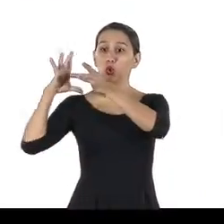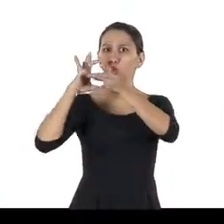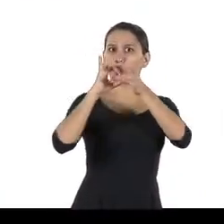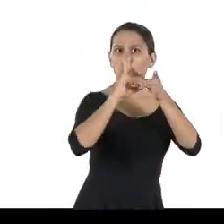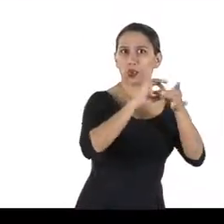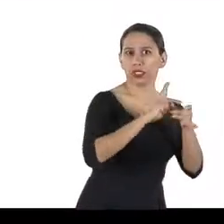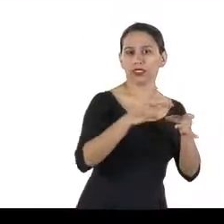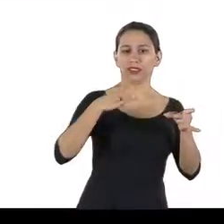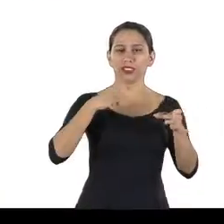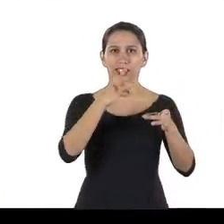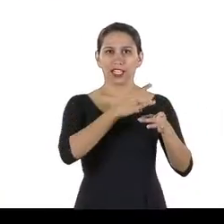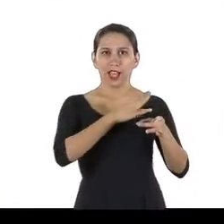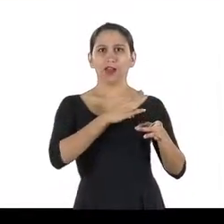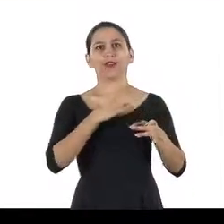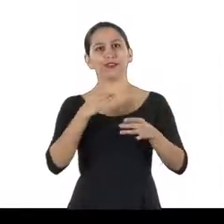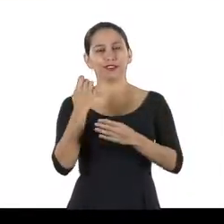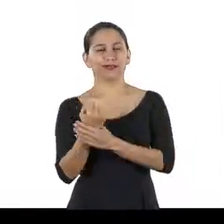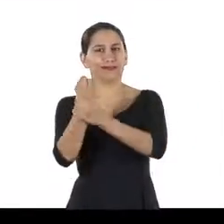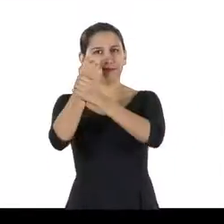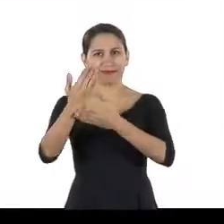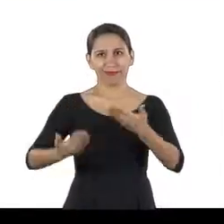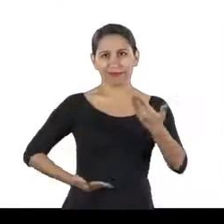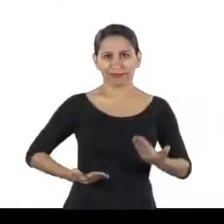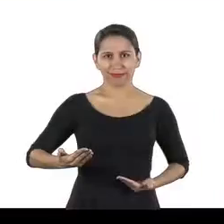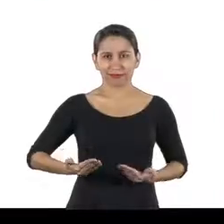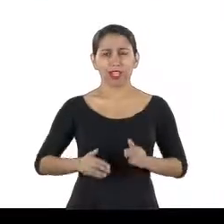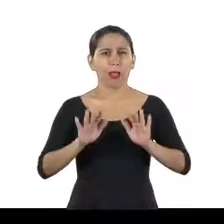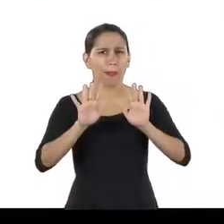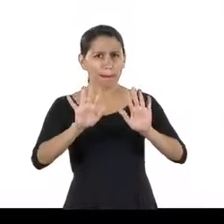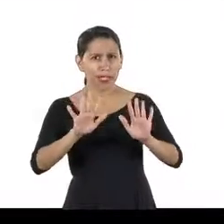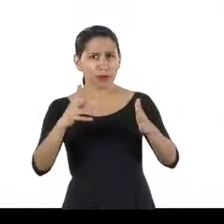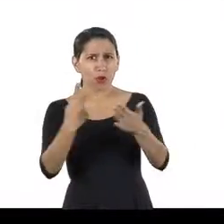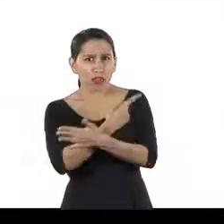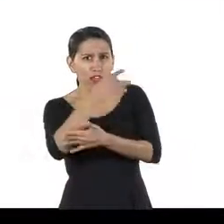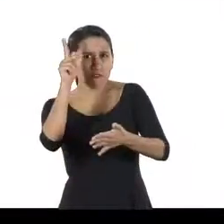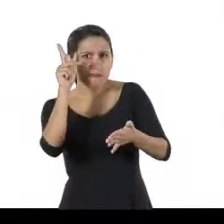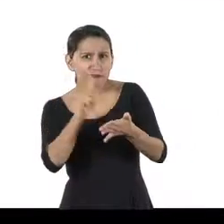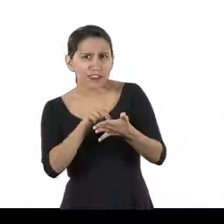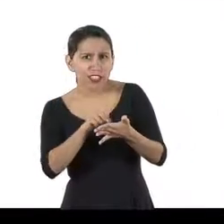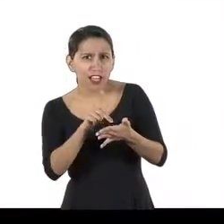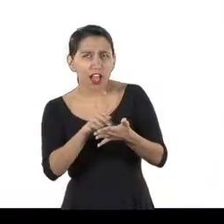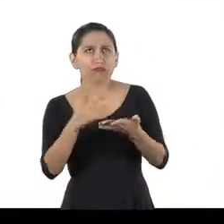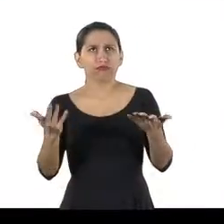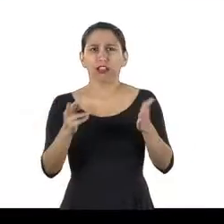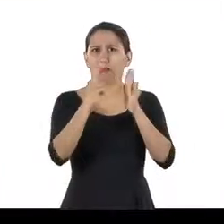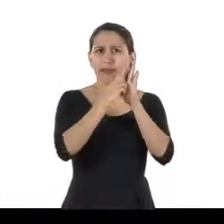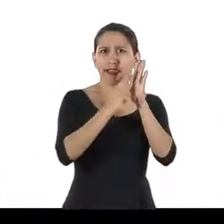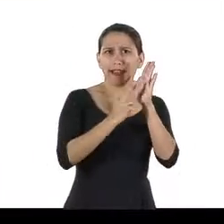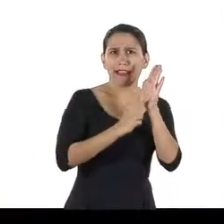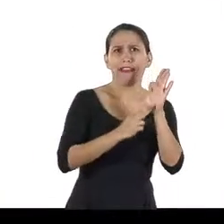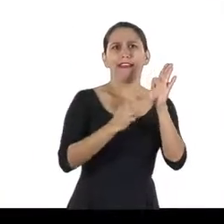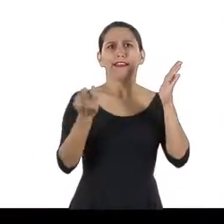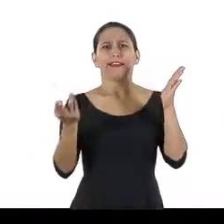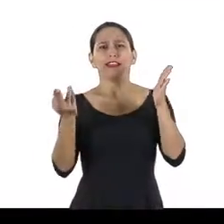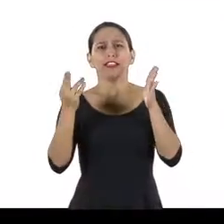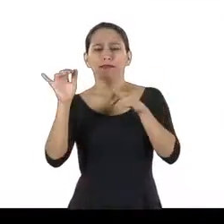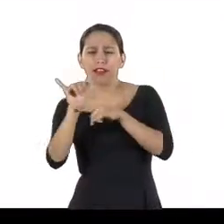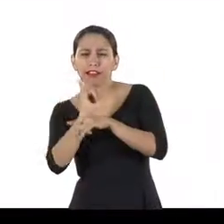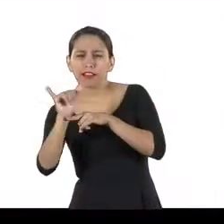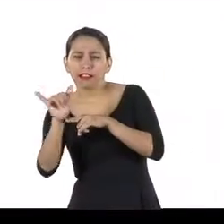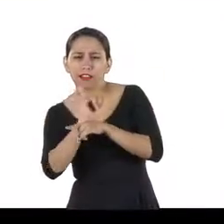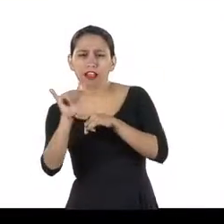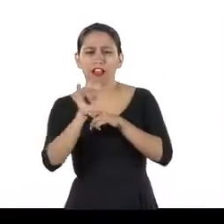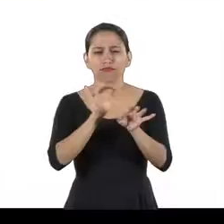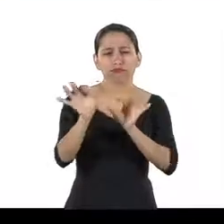segurança do trabalhador. Mas para que isso se torne uma realidade, boa vontade e medidas paliativas não bastam. É